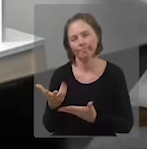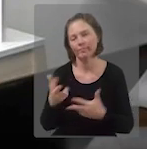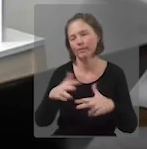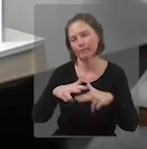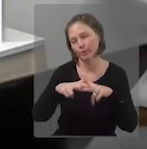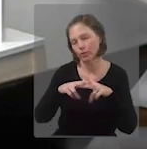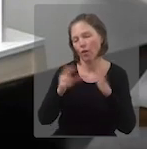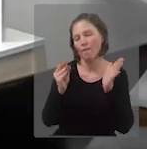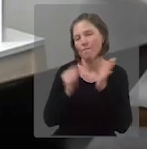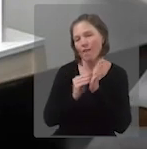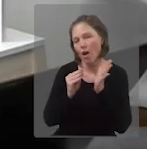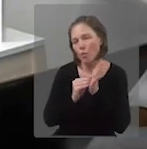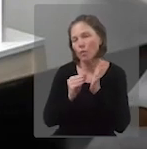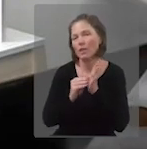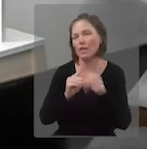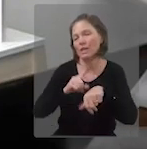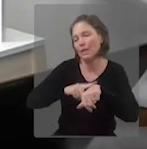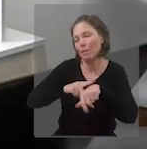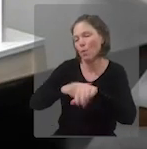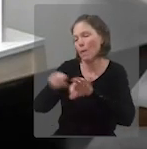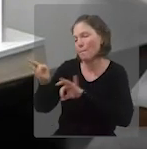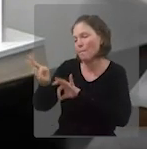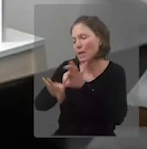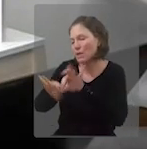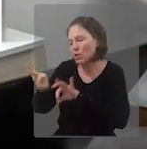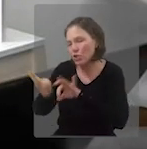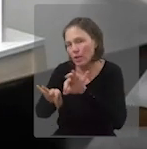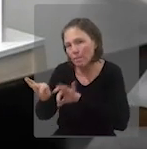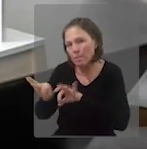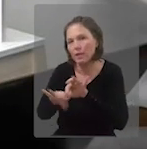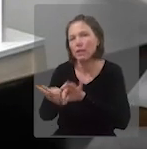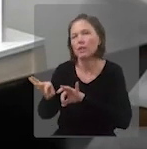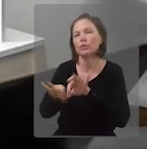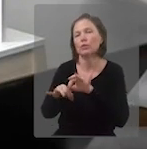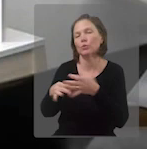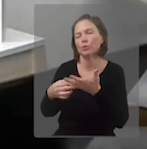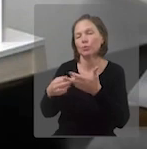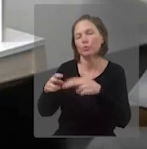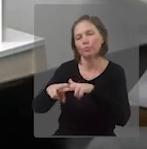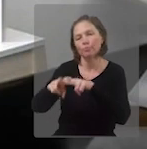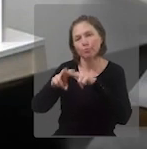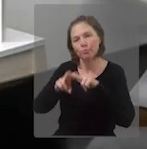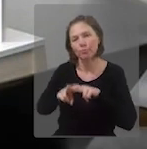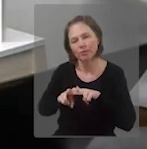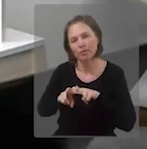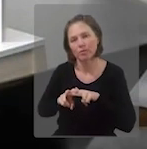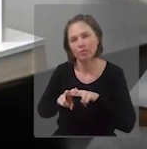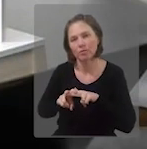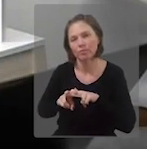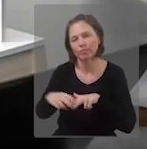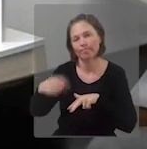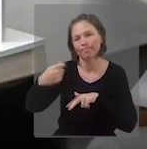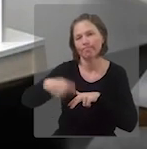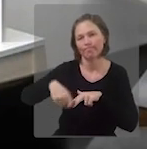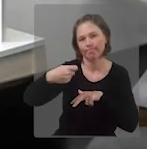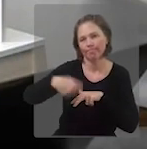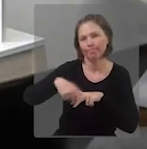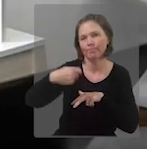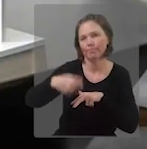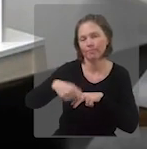deixando de dar atenção para aspectos de planejamento, ou, enfim, é nesse sentido que eu acho que